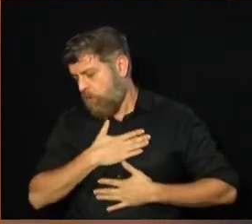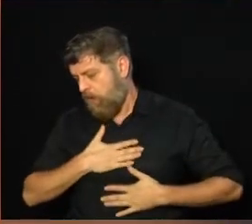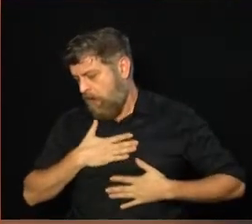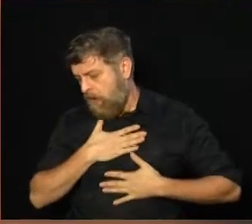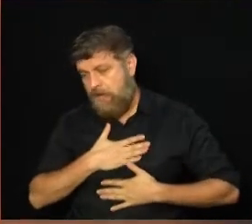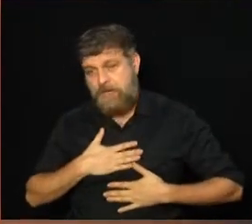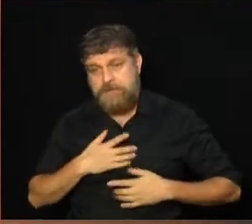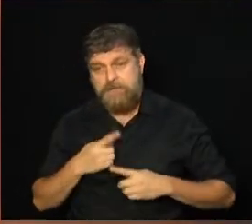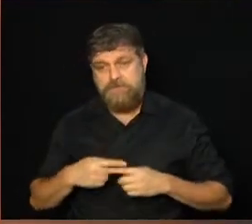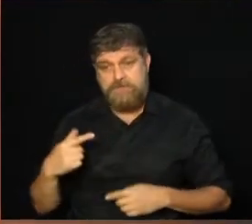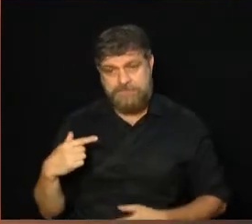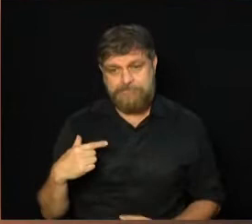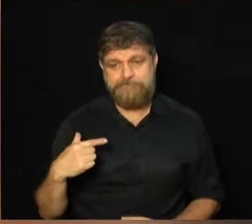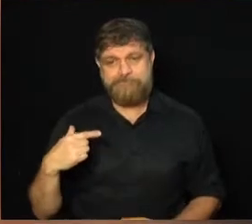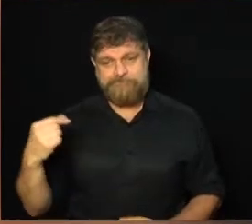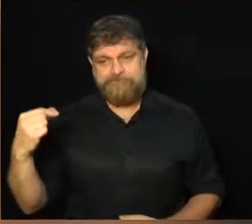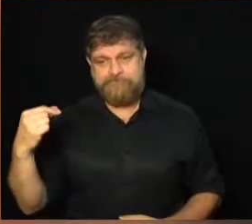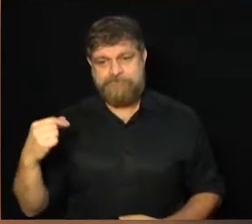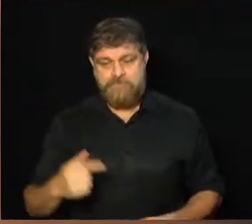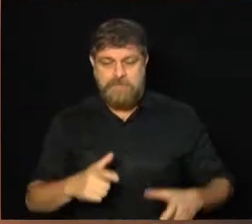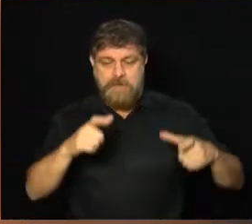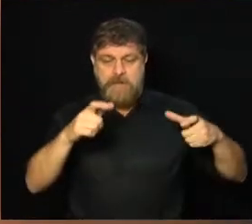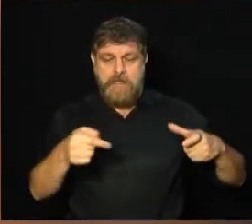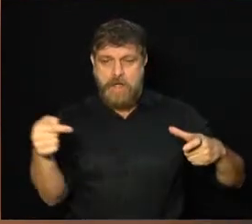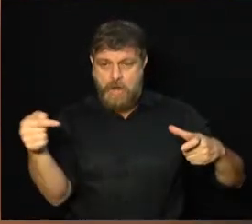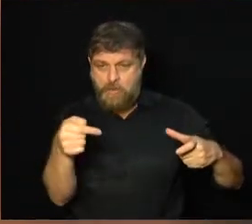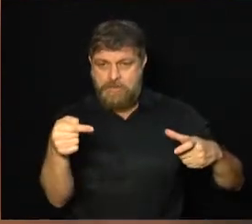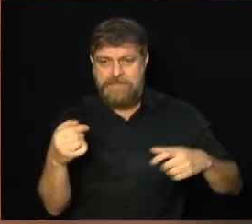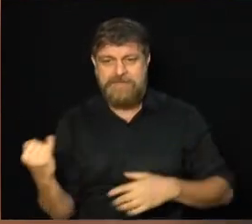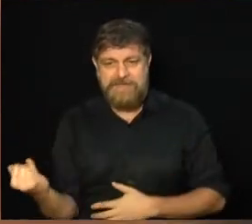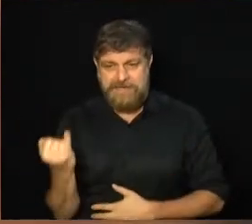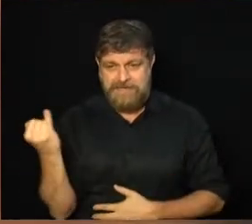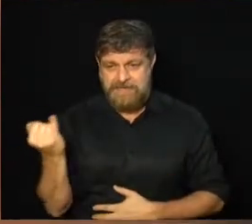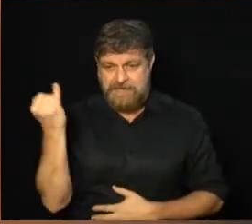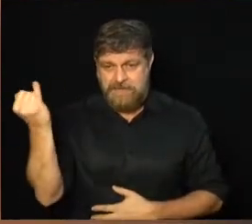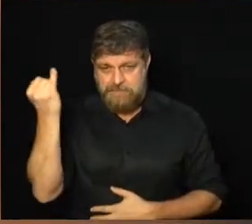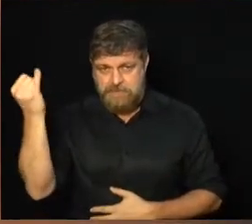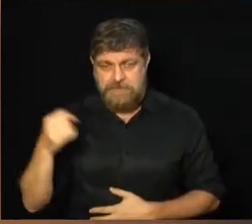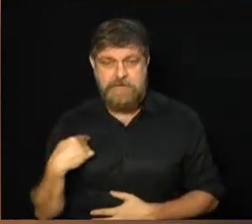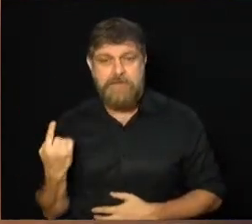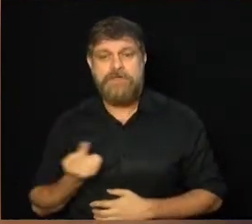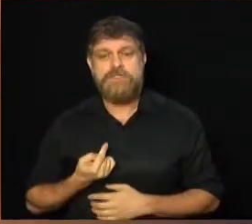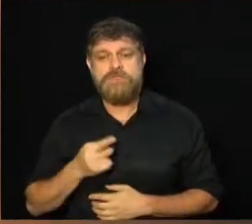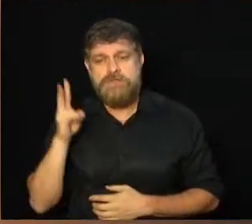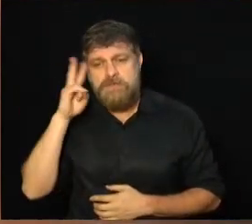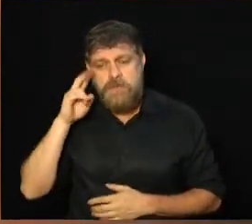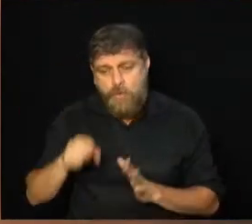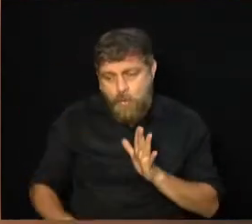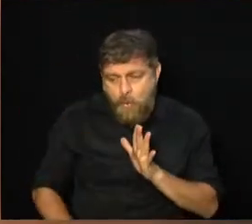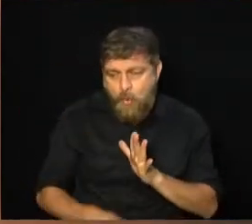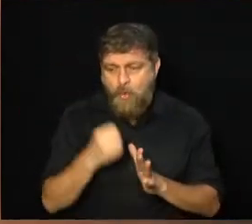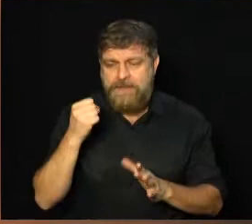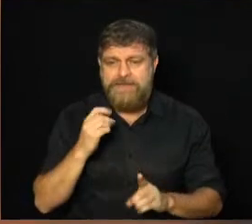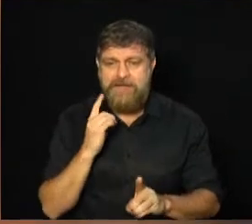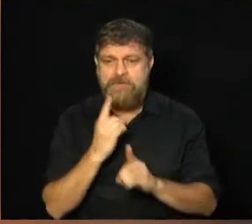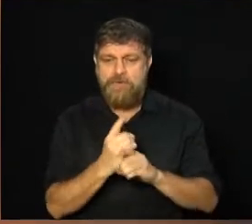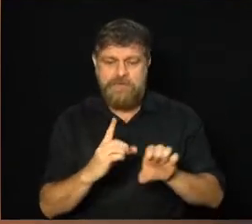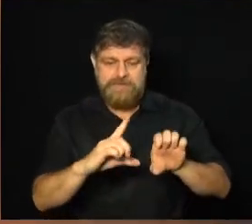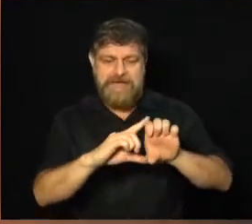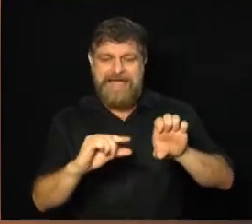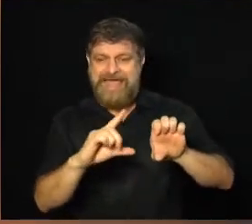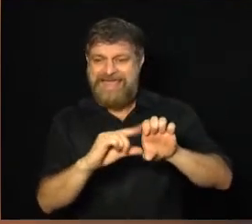escolhida como um espaço importante para dar visibilidade para o oitavo EJA em debate.